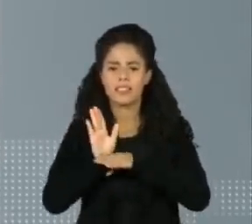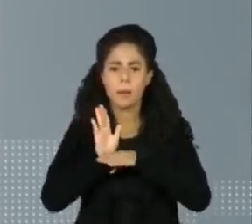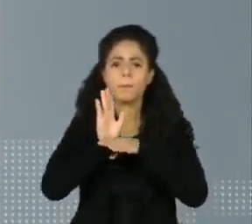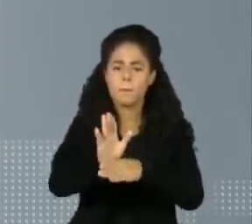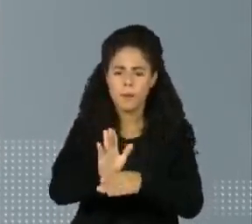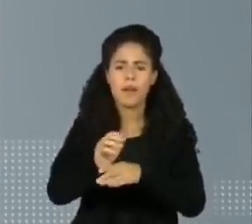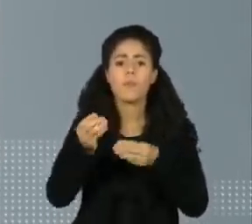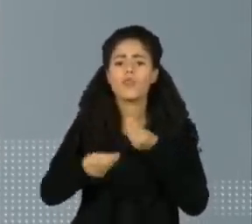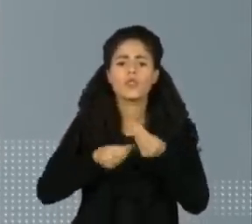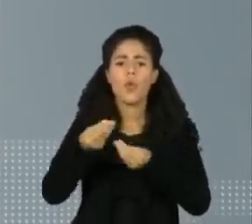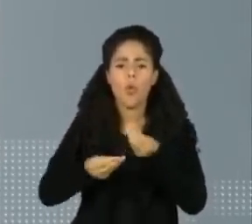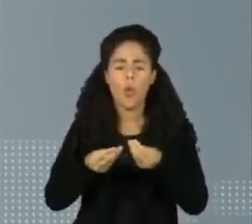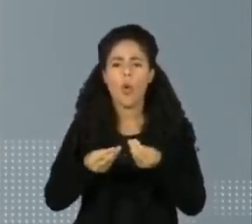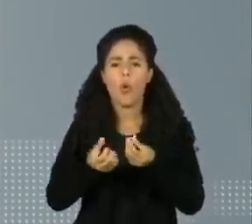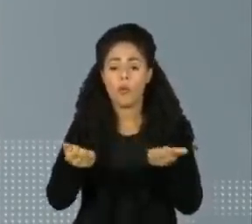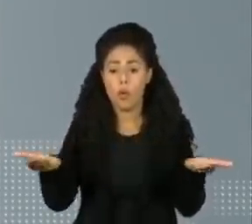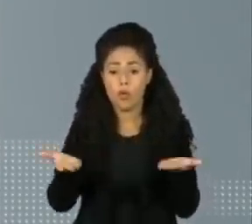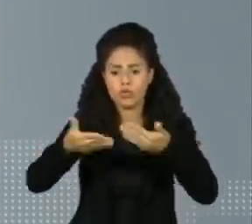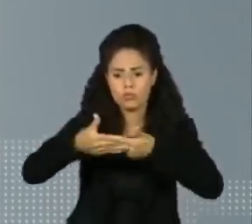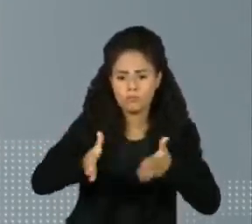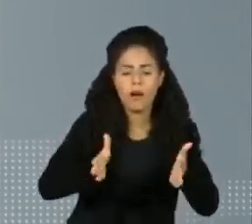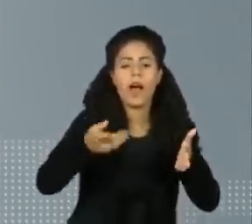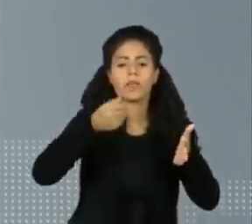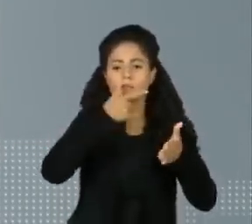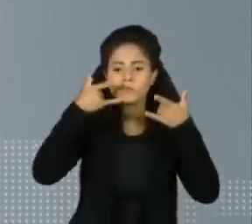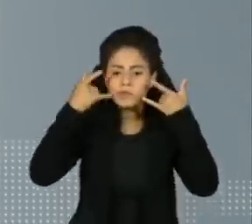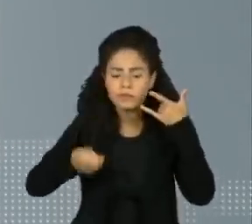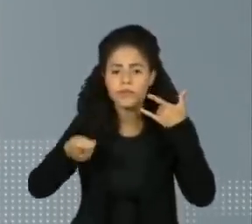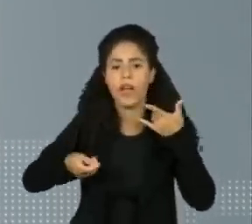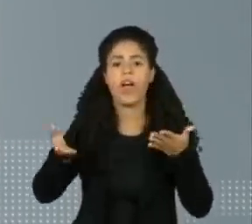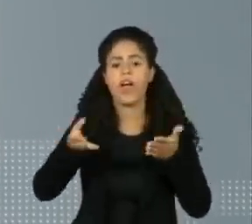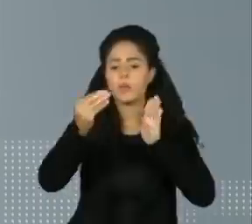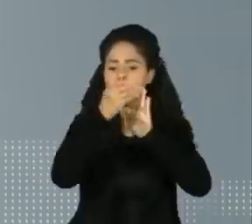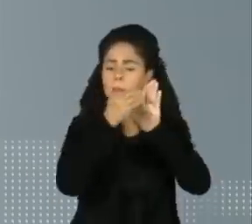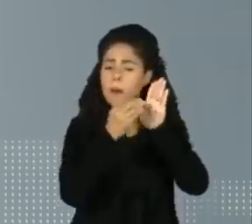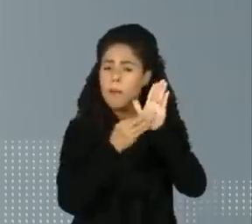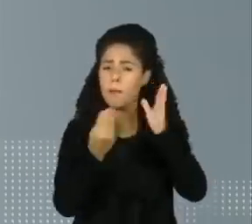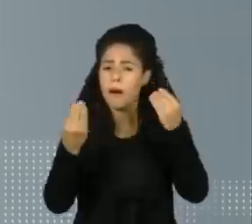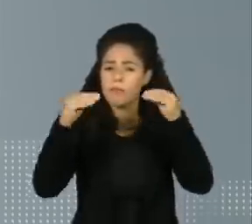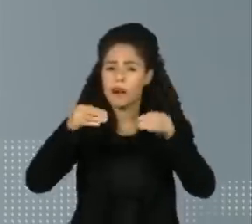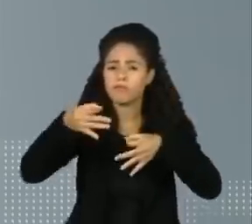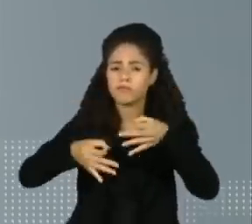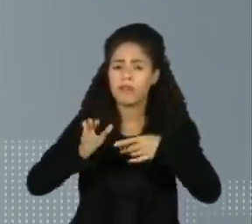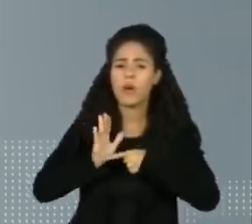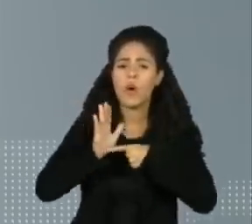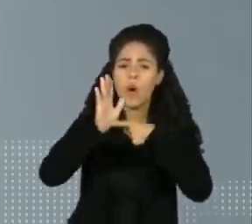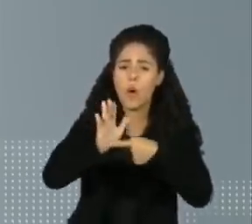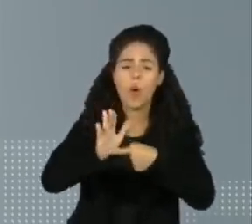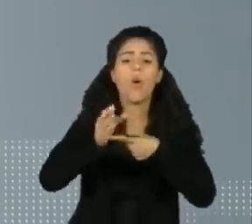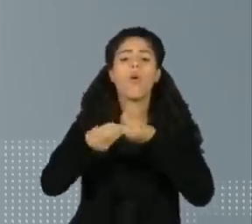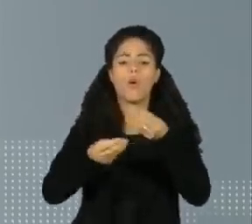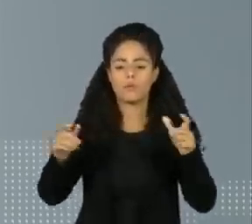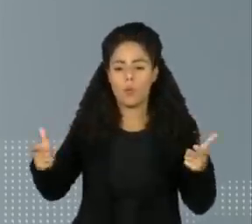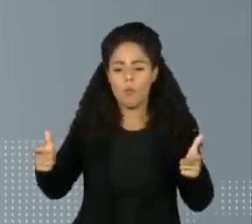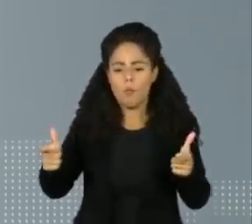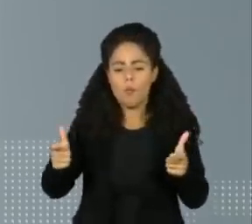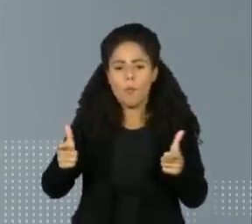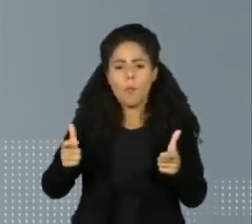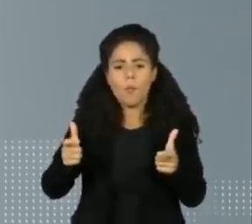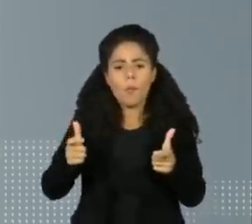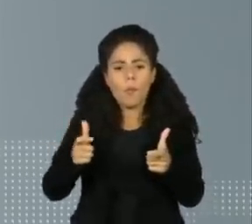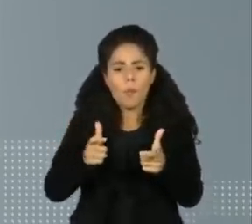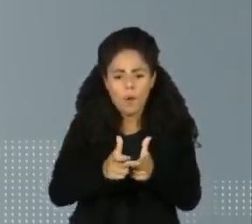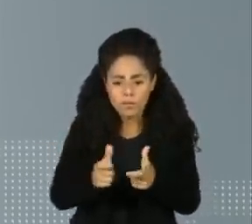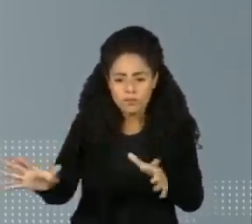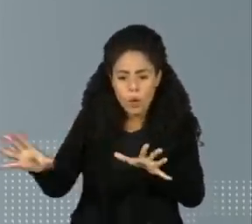locais abertos vale a partir de hoje. O decreto publicado no Diário Oficial justifica a medida pela redução do número